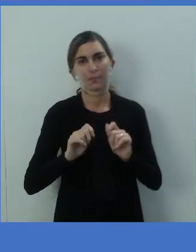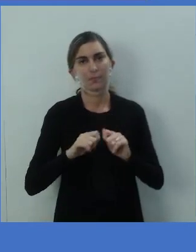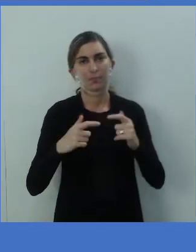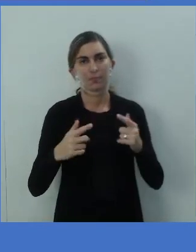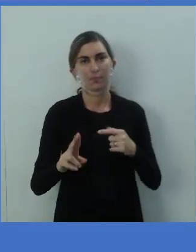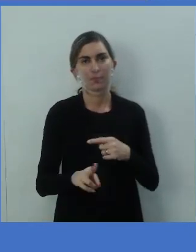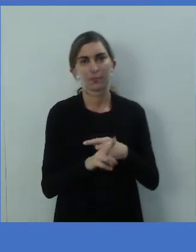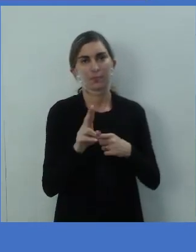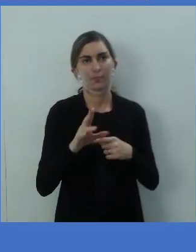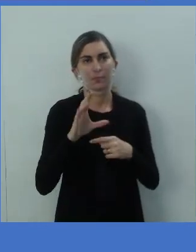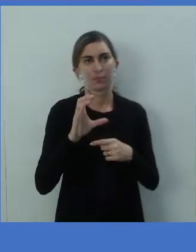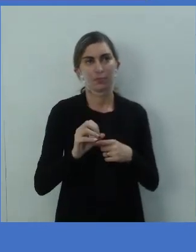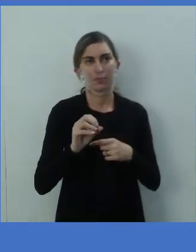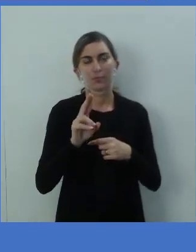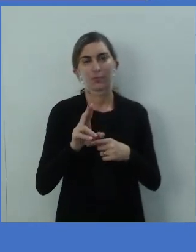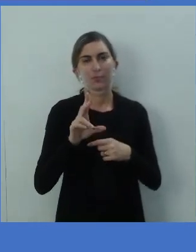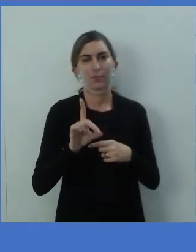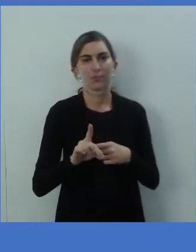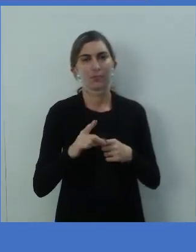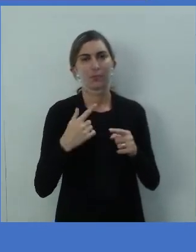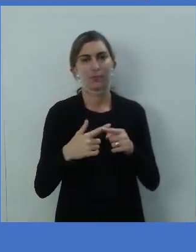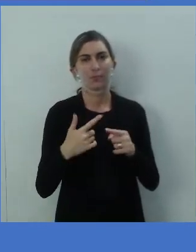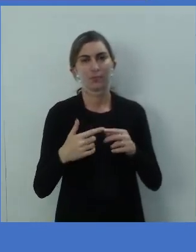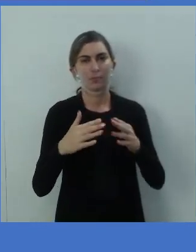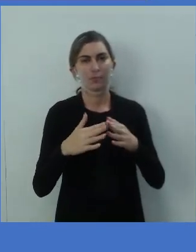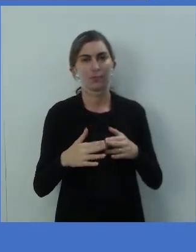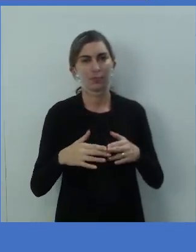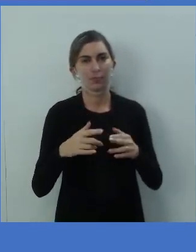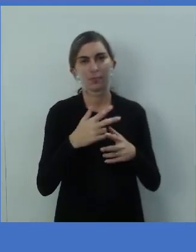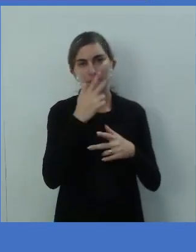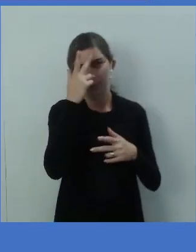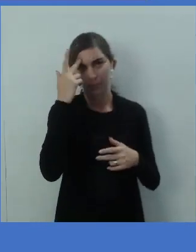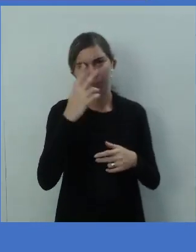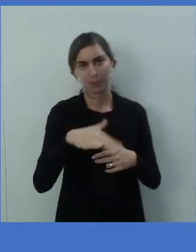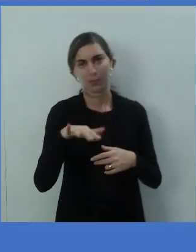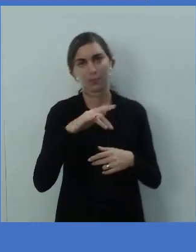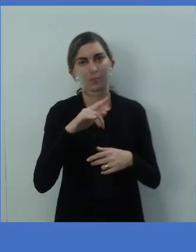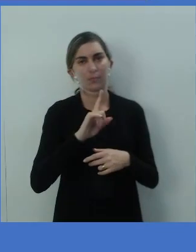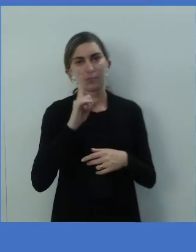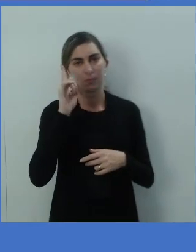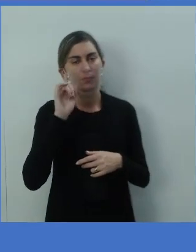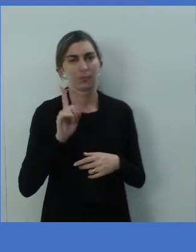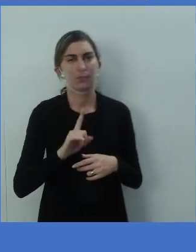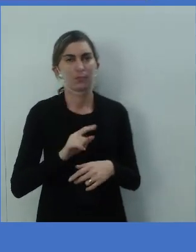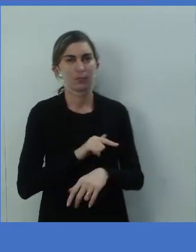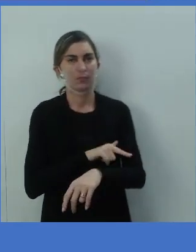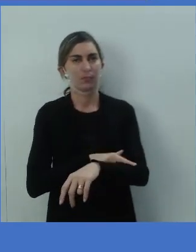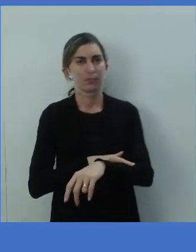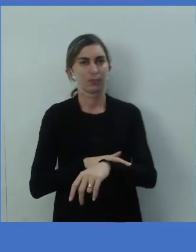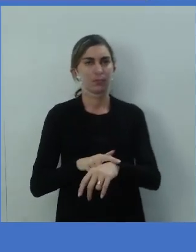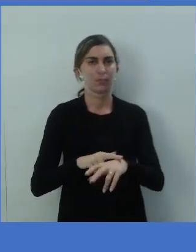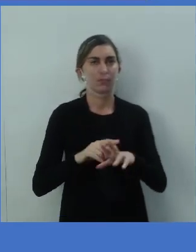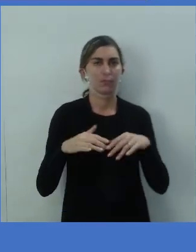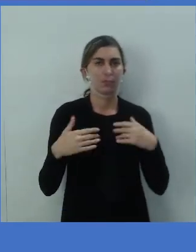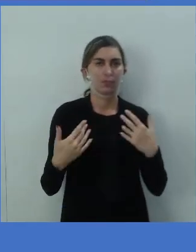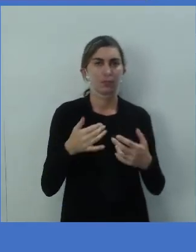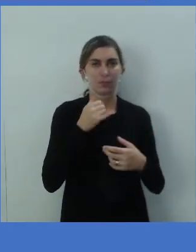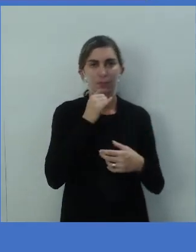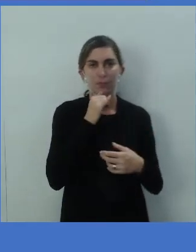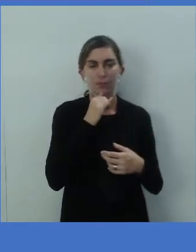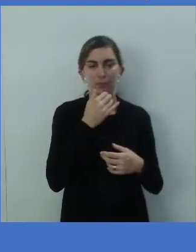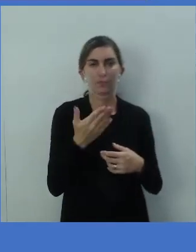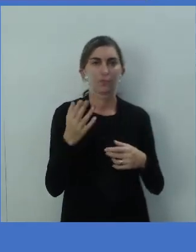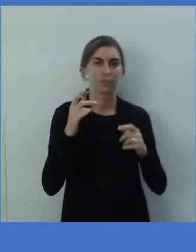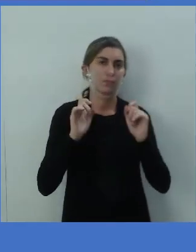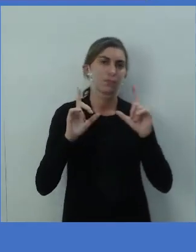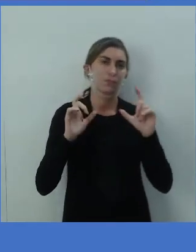code, porque é um pedido para alguém que você não conhece de uma maneira muito mais educada. Então, o exemplo, ele ilustra da